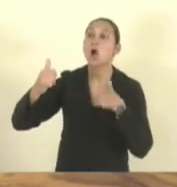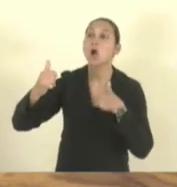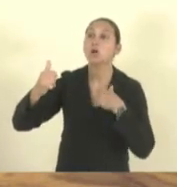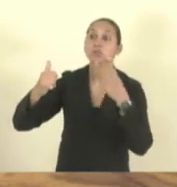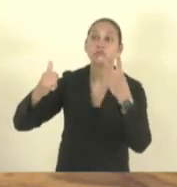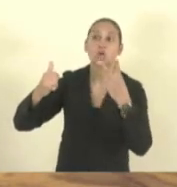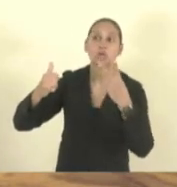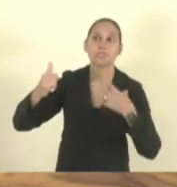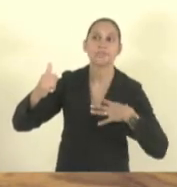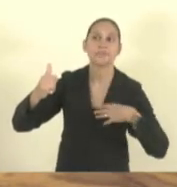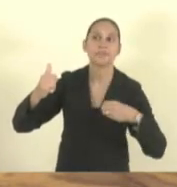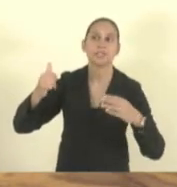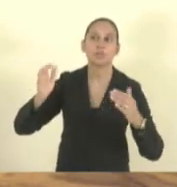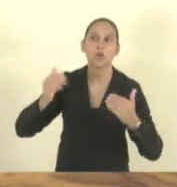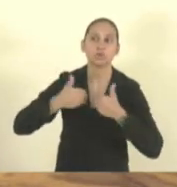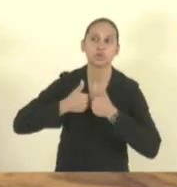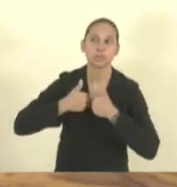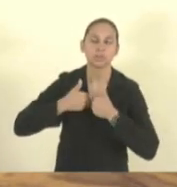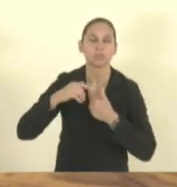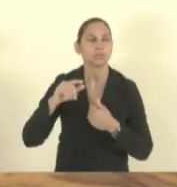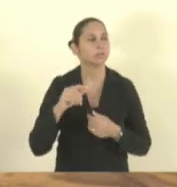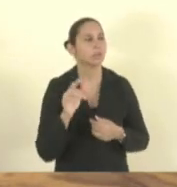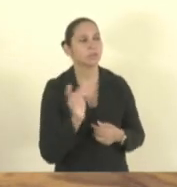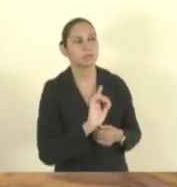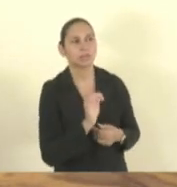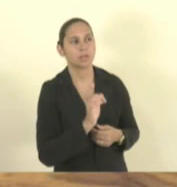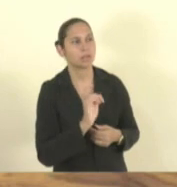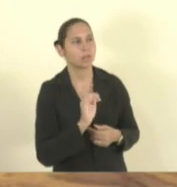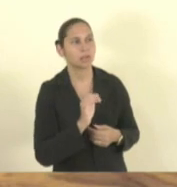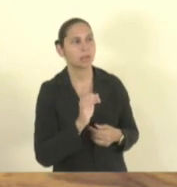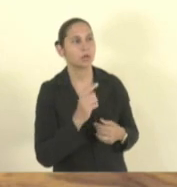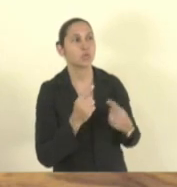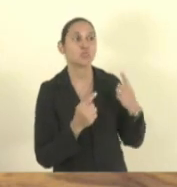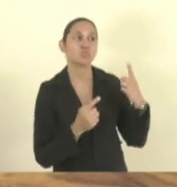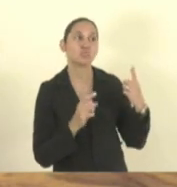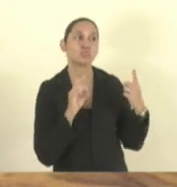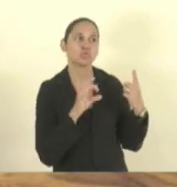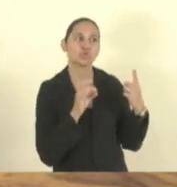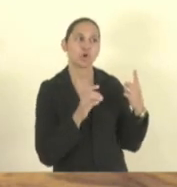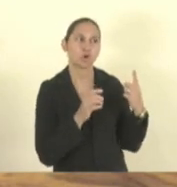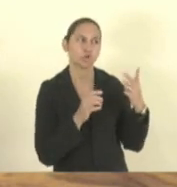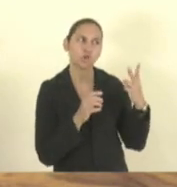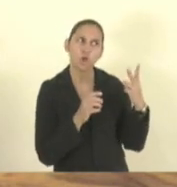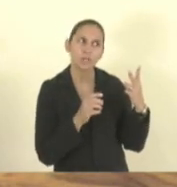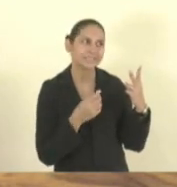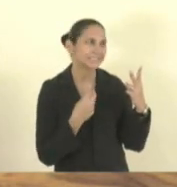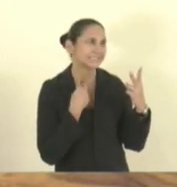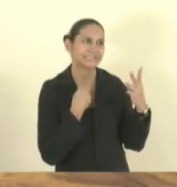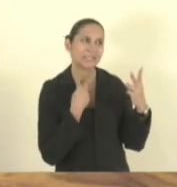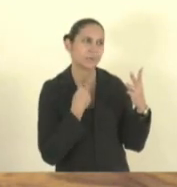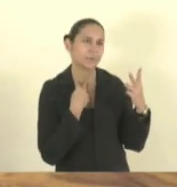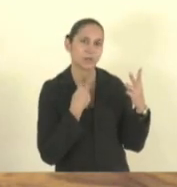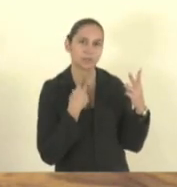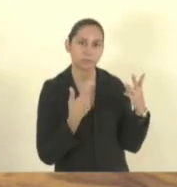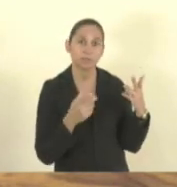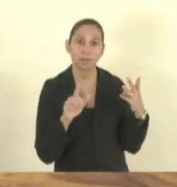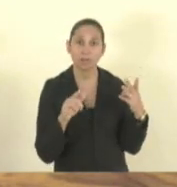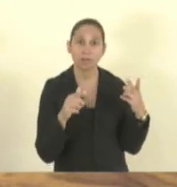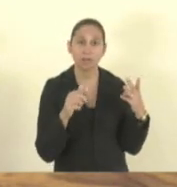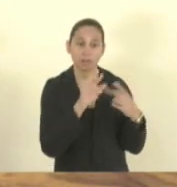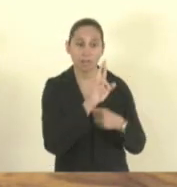autistas. Ah, mas eu não posso aceitar mais de um autista na sala de aula. é isso que a ouve.